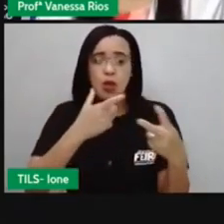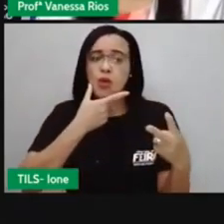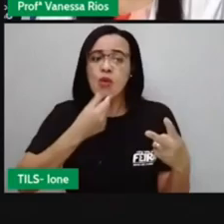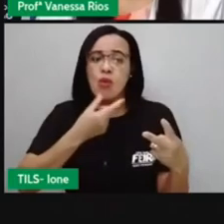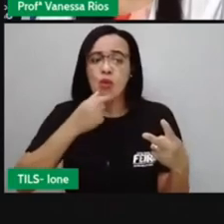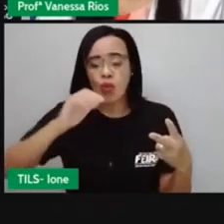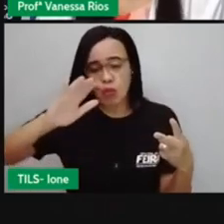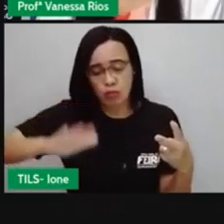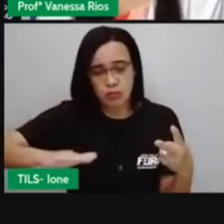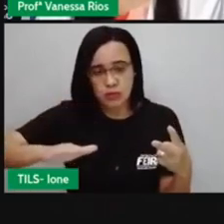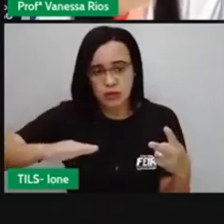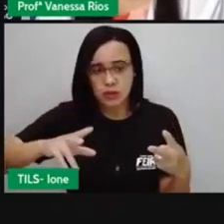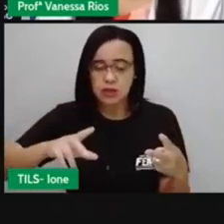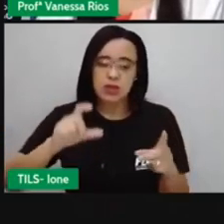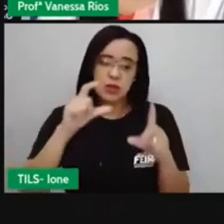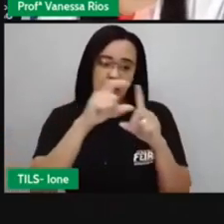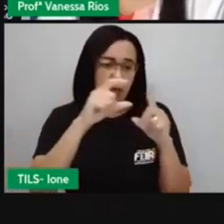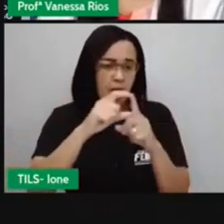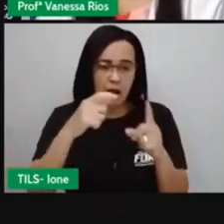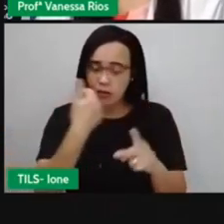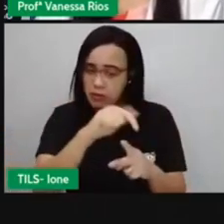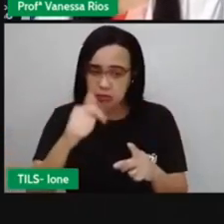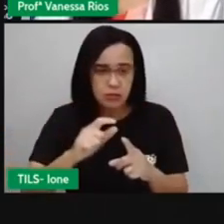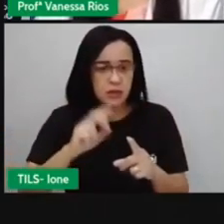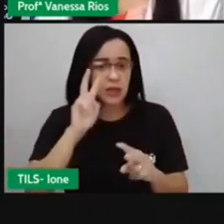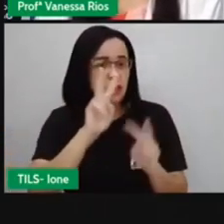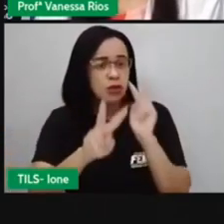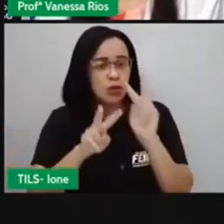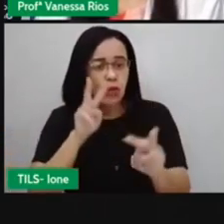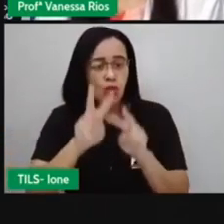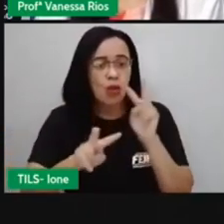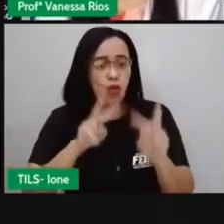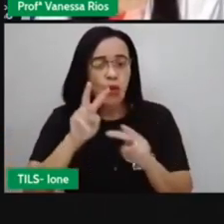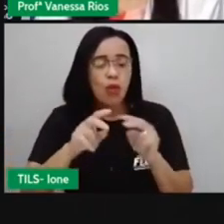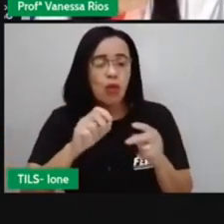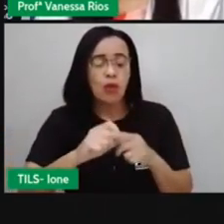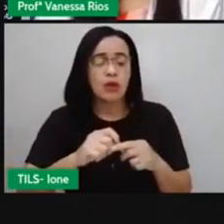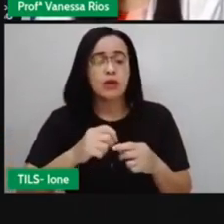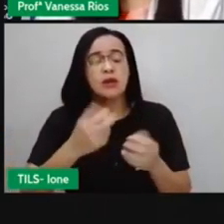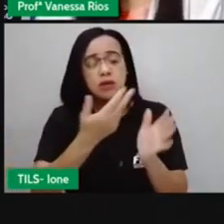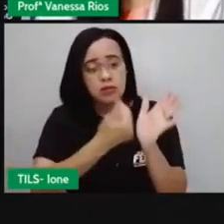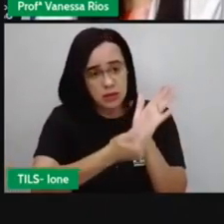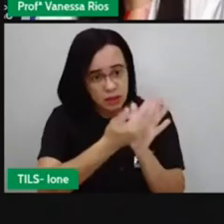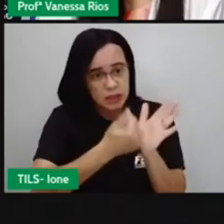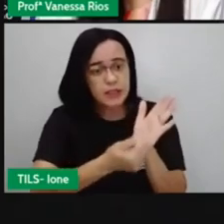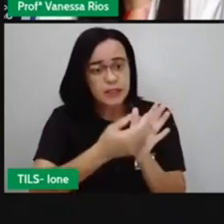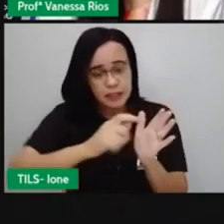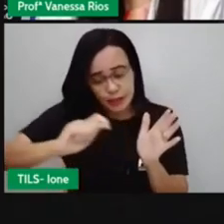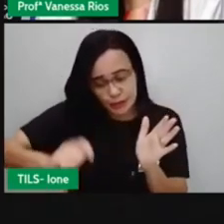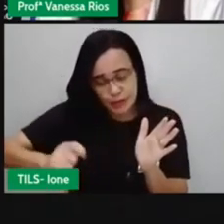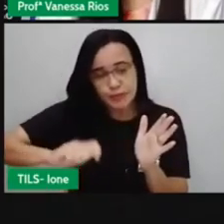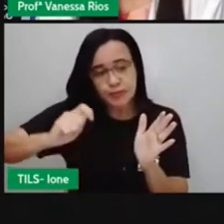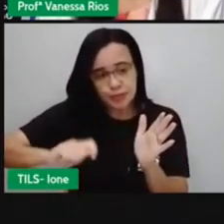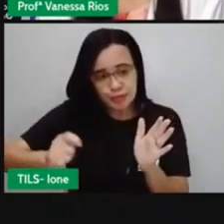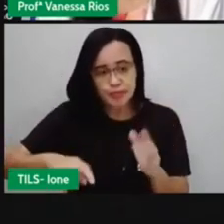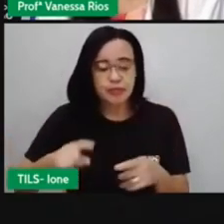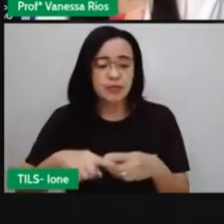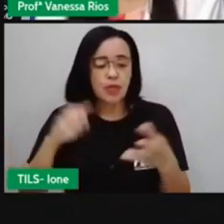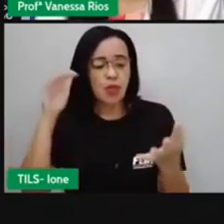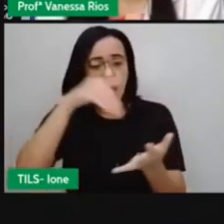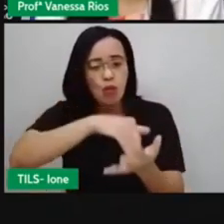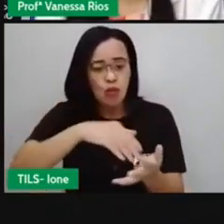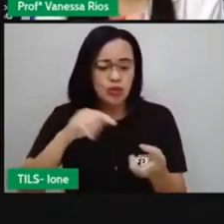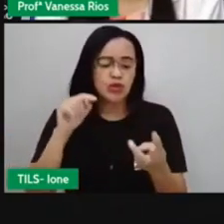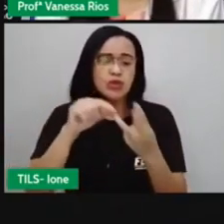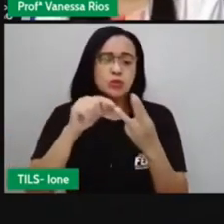não tinha palavra, só imagem. Mas o menino aí, soltando pipa pelo videogame. E o último